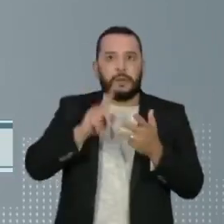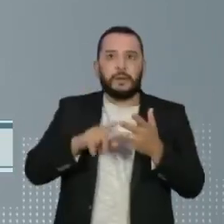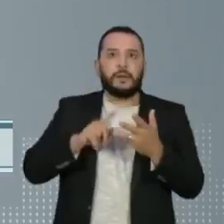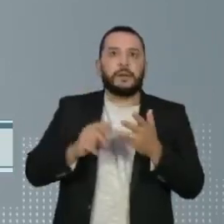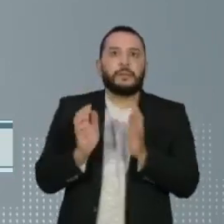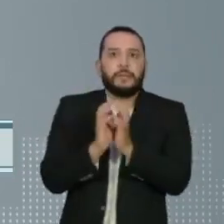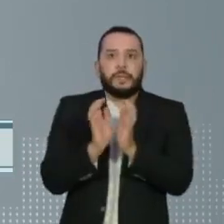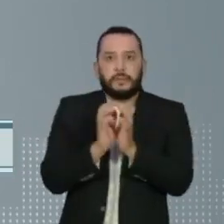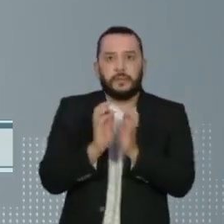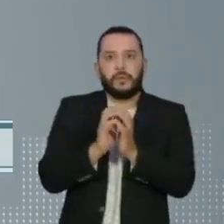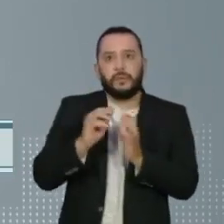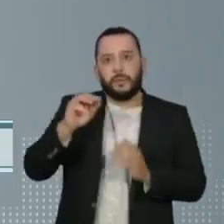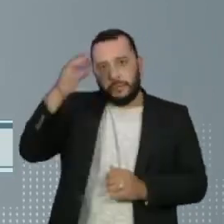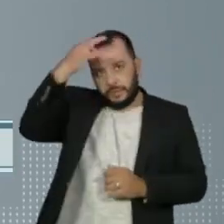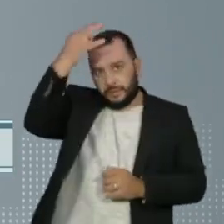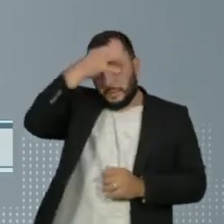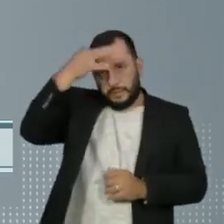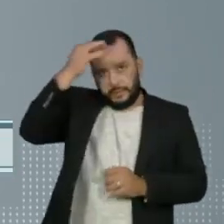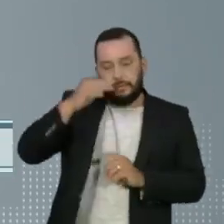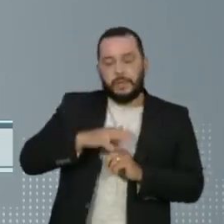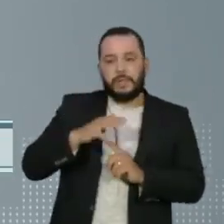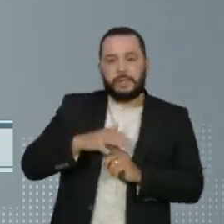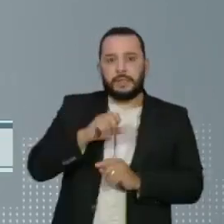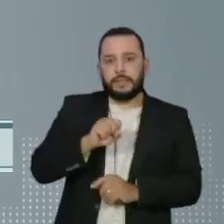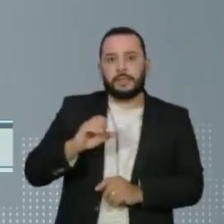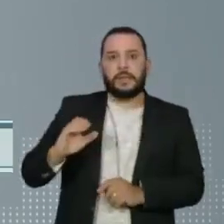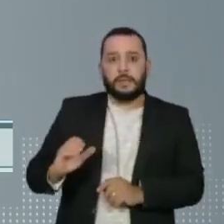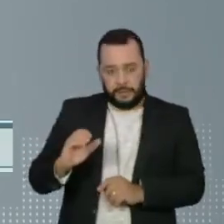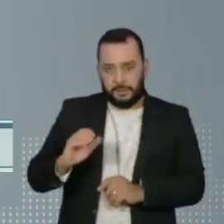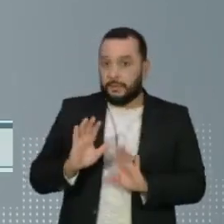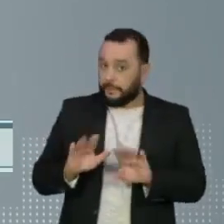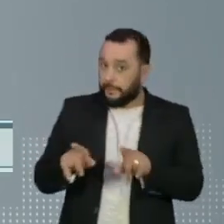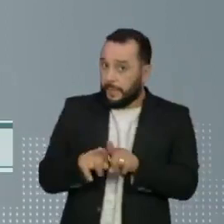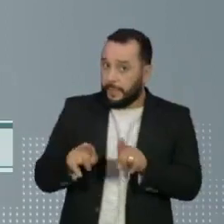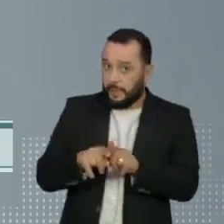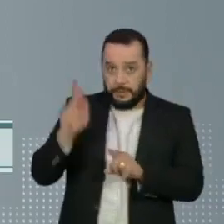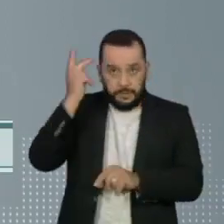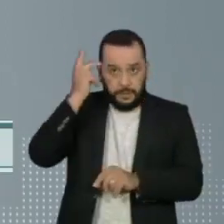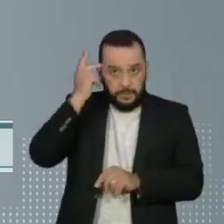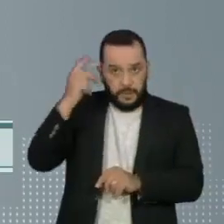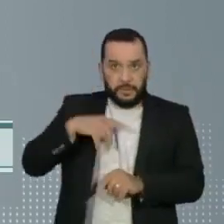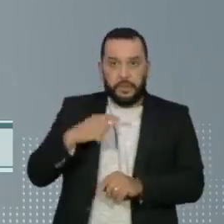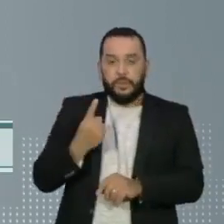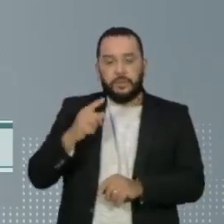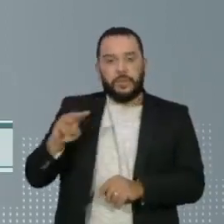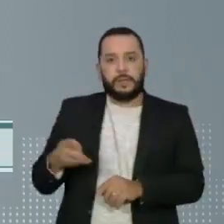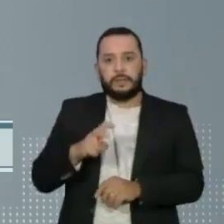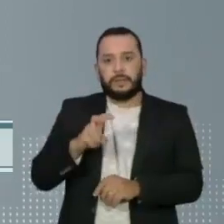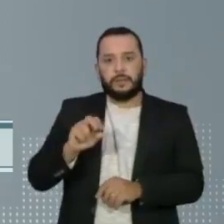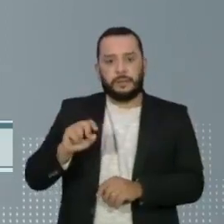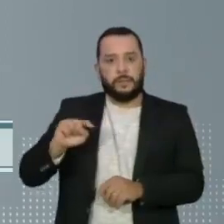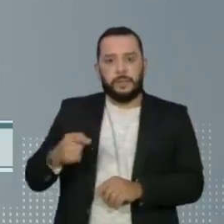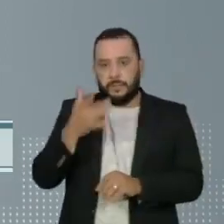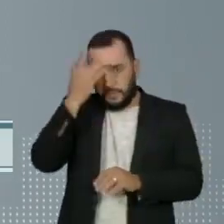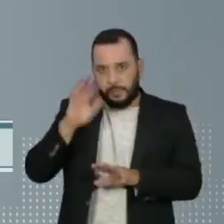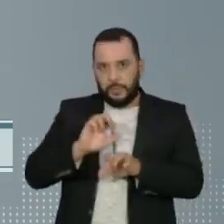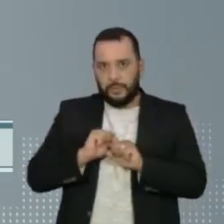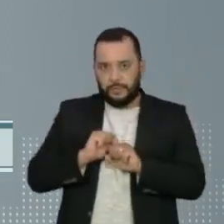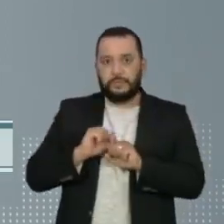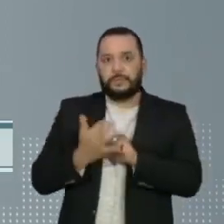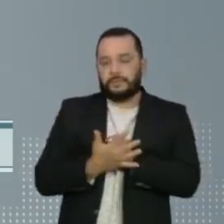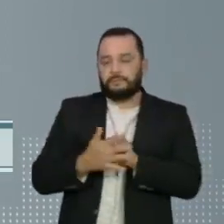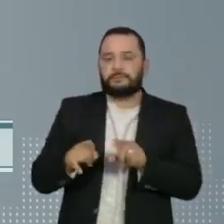Espírito Santo, Paraná e Santa Catarina. São Paulo tem mais de 1 milhão 150 mil infectados. A seguir vem Minas Gerais com